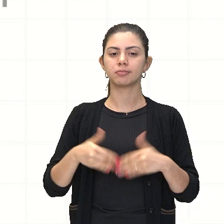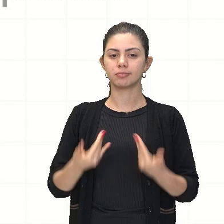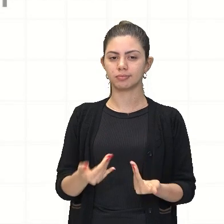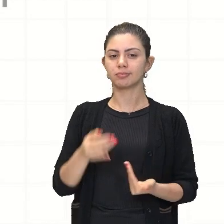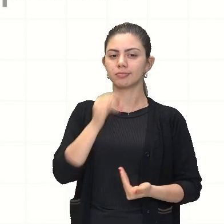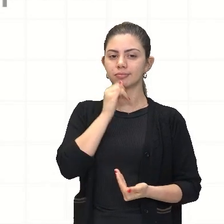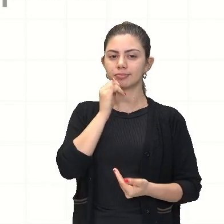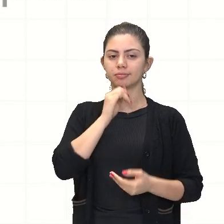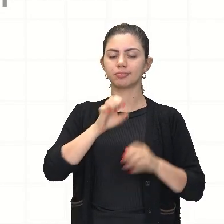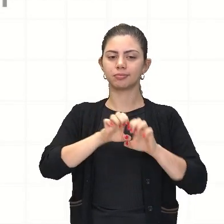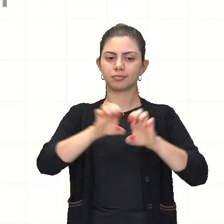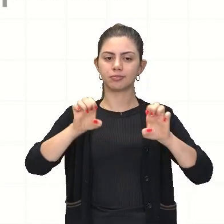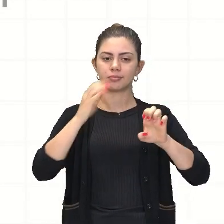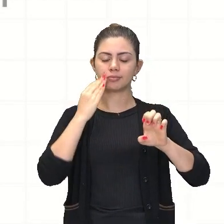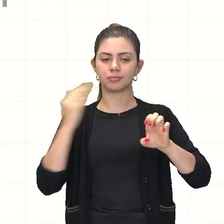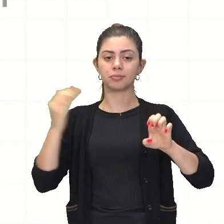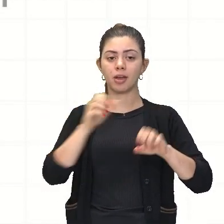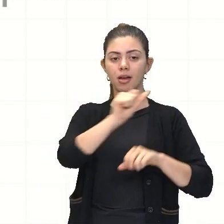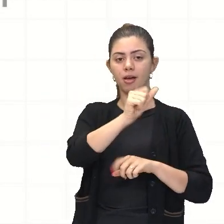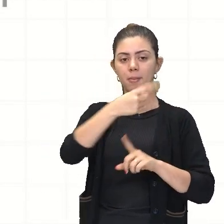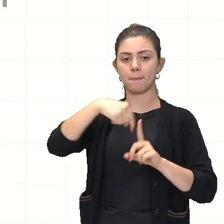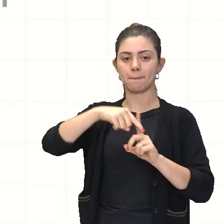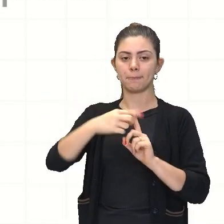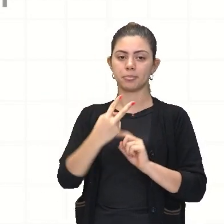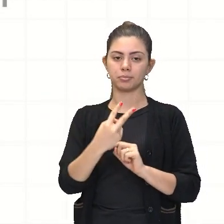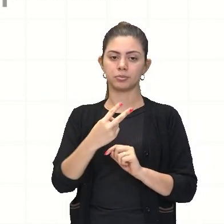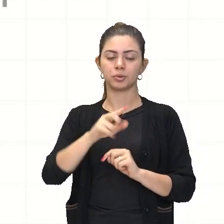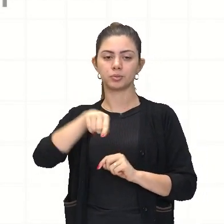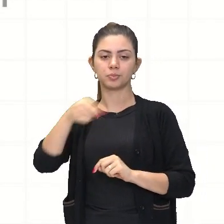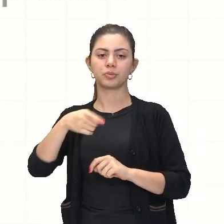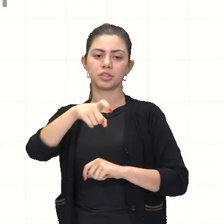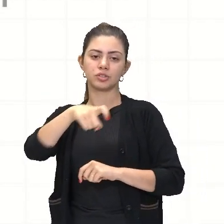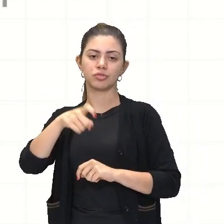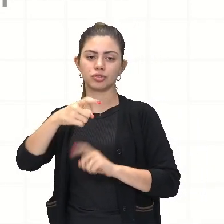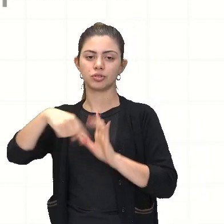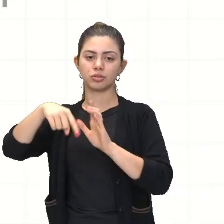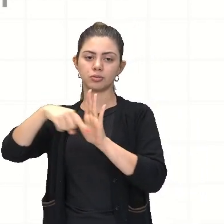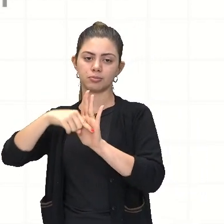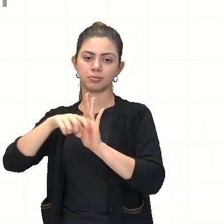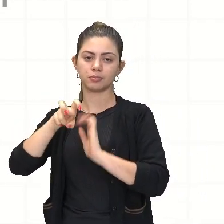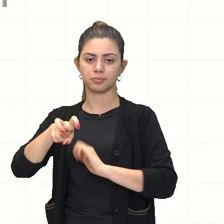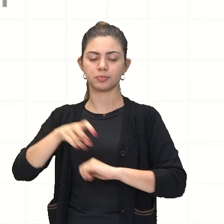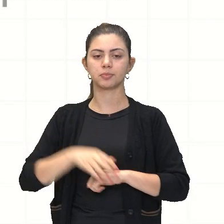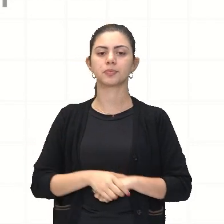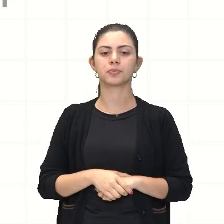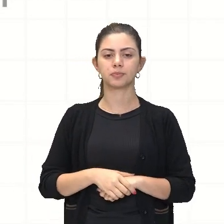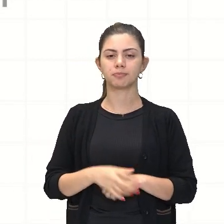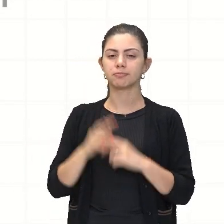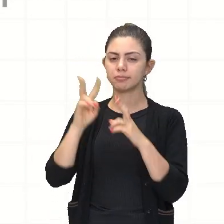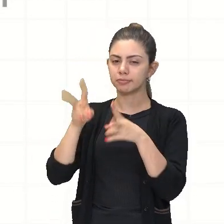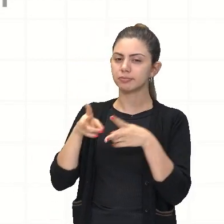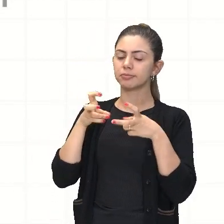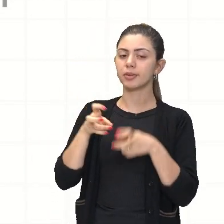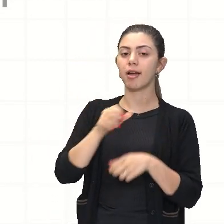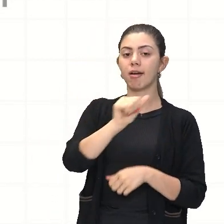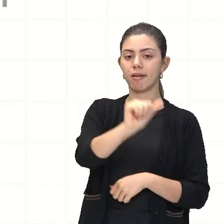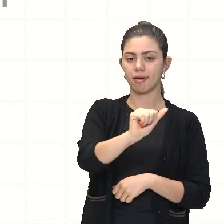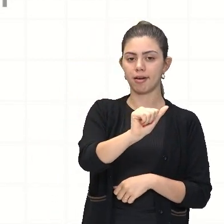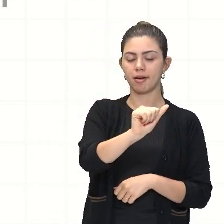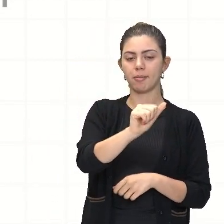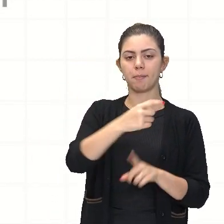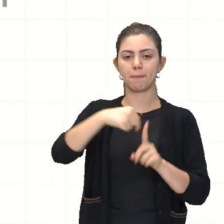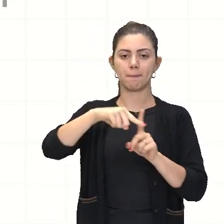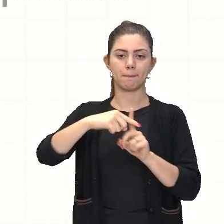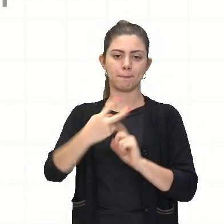exemplo, A mais 2, X mais 5. Observe o seguinte, olha, eu tenho A mais